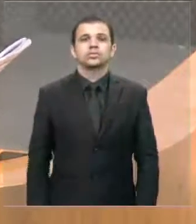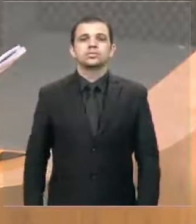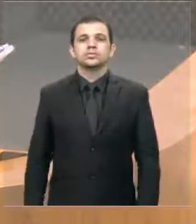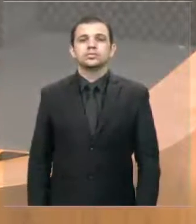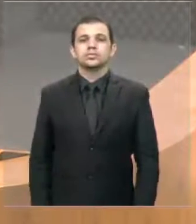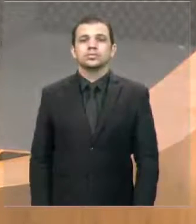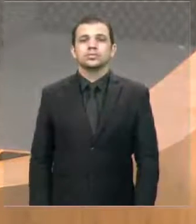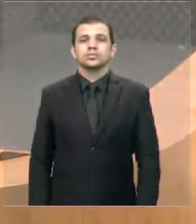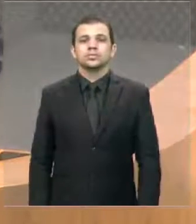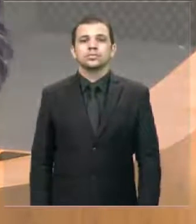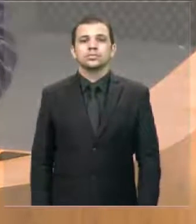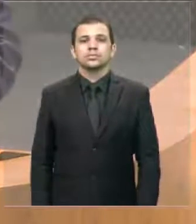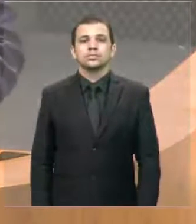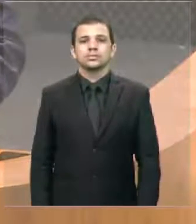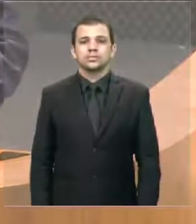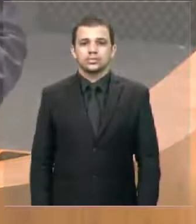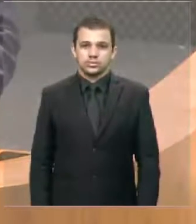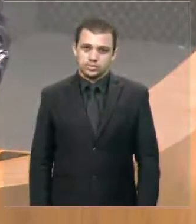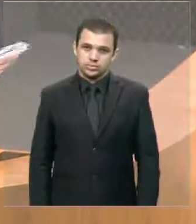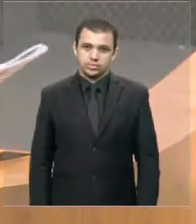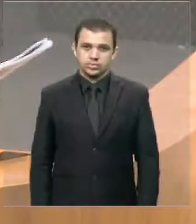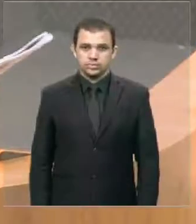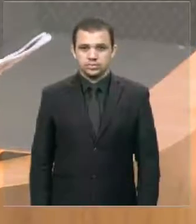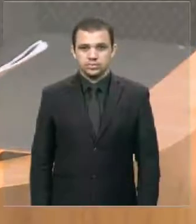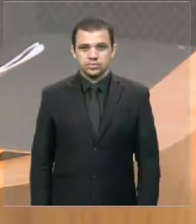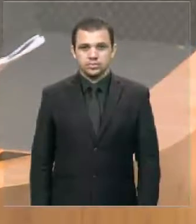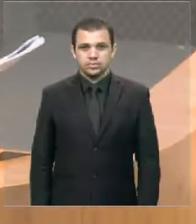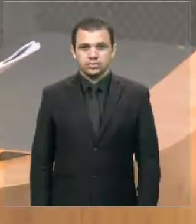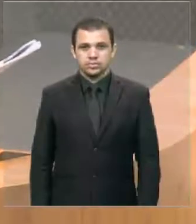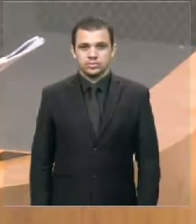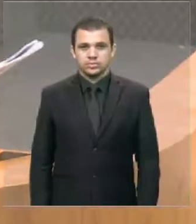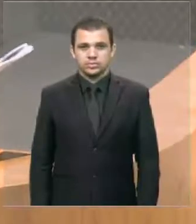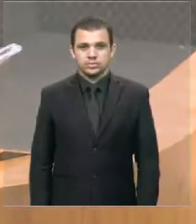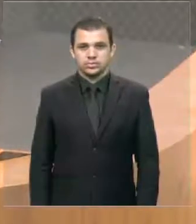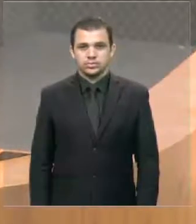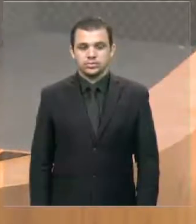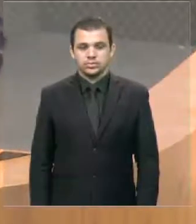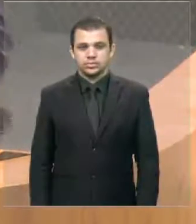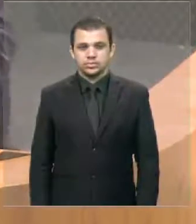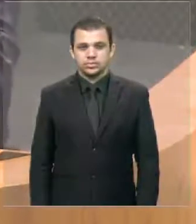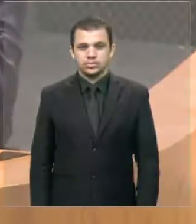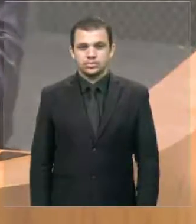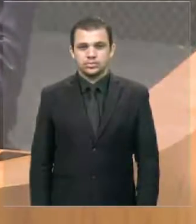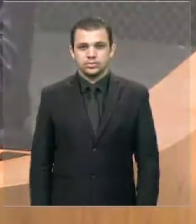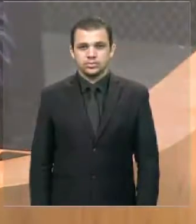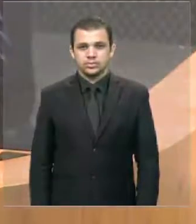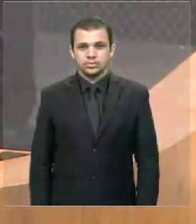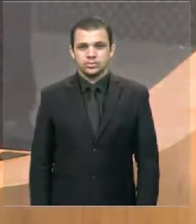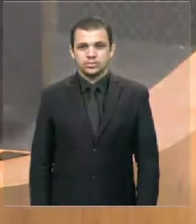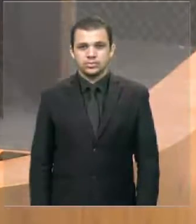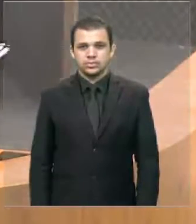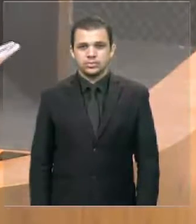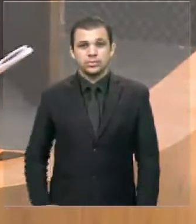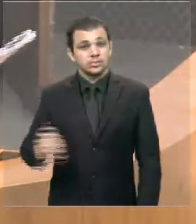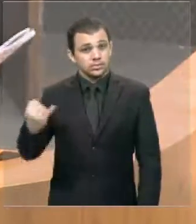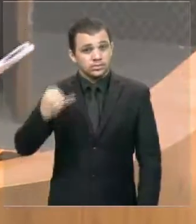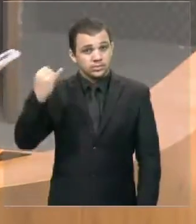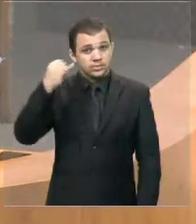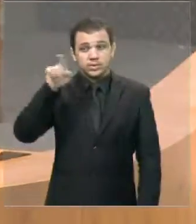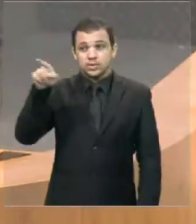É importante que o governo do Estado, que o governador, que os secretários,